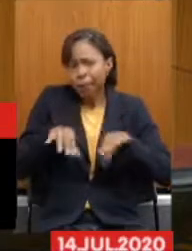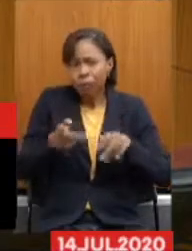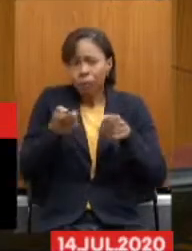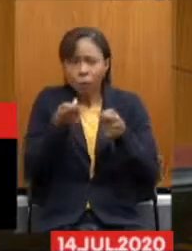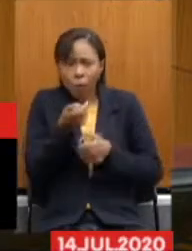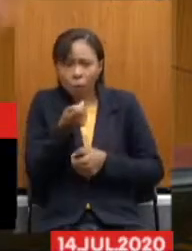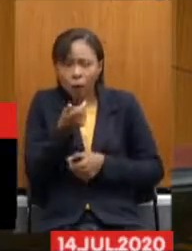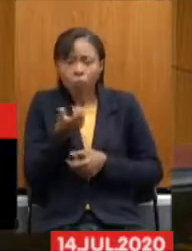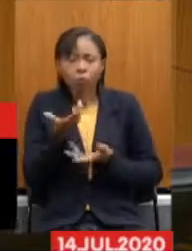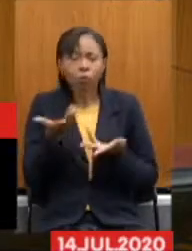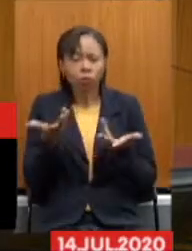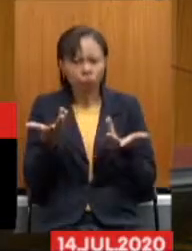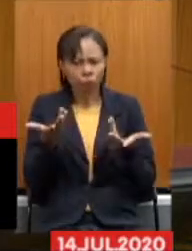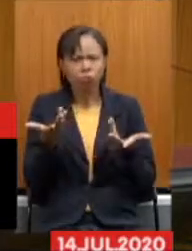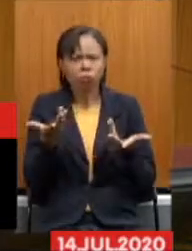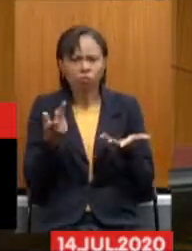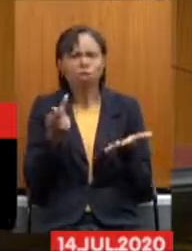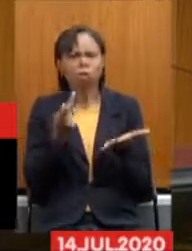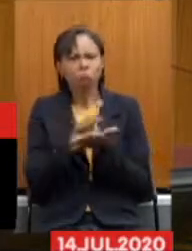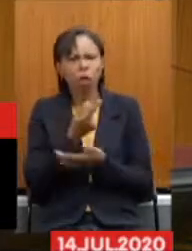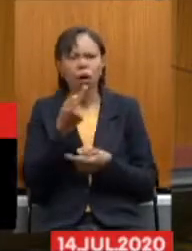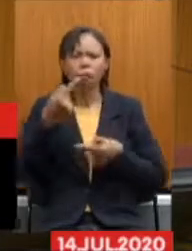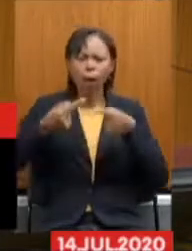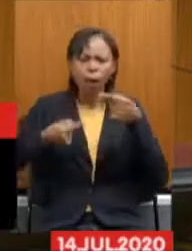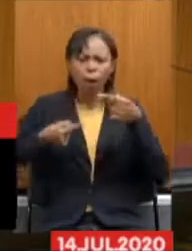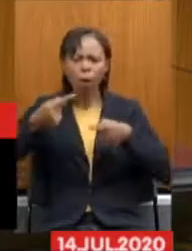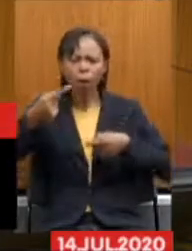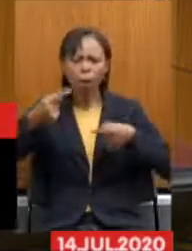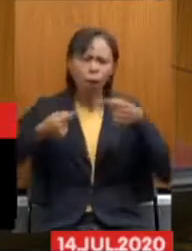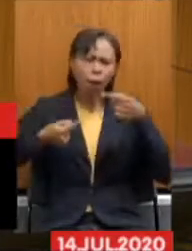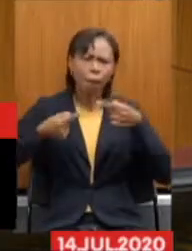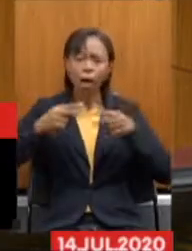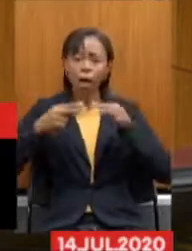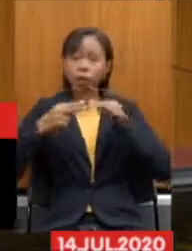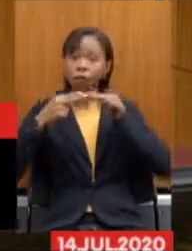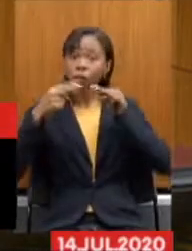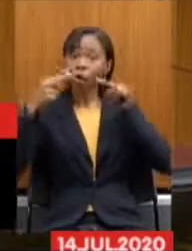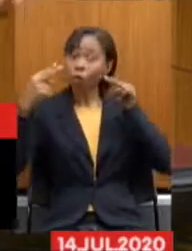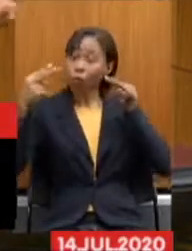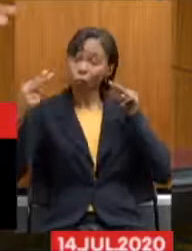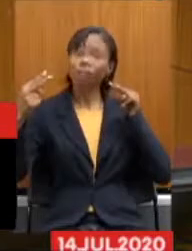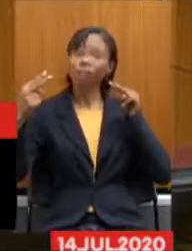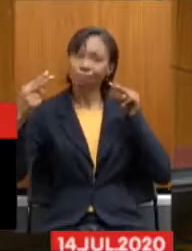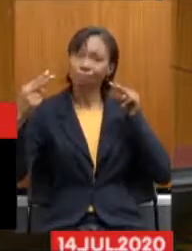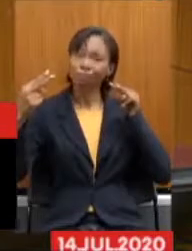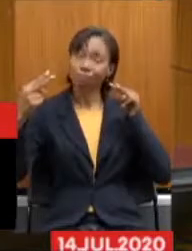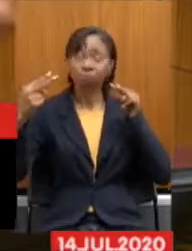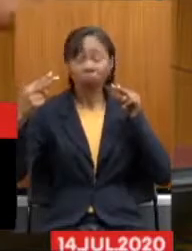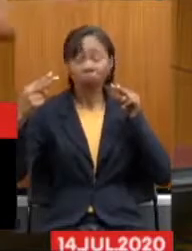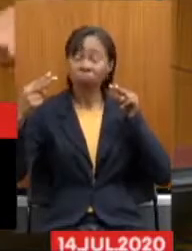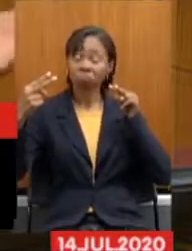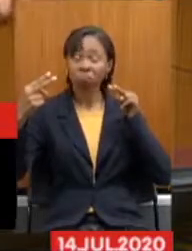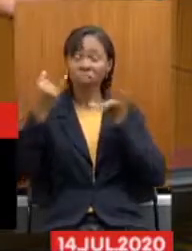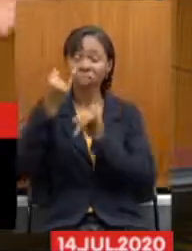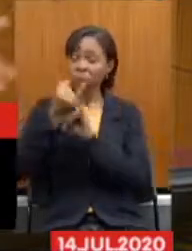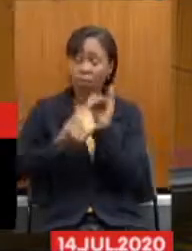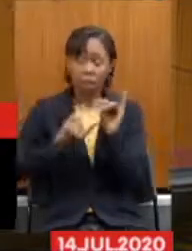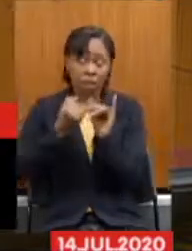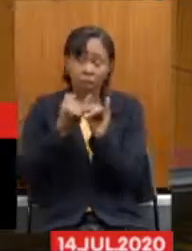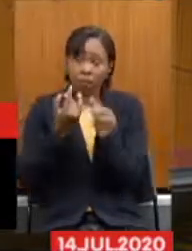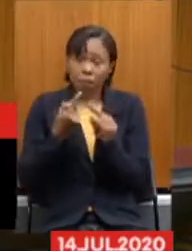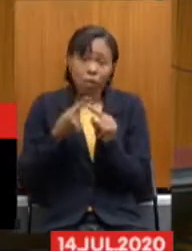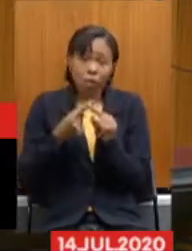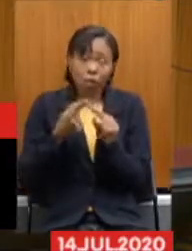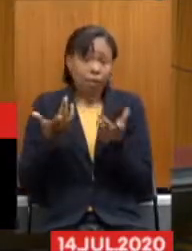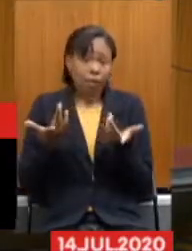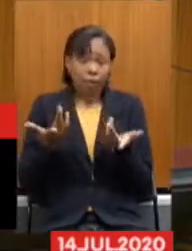E tem sido feito esse debate de forma virtual, já que não há a possibilidade de fazer um